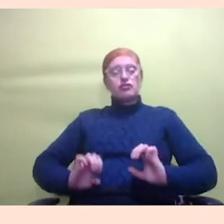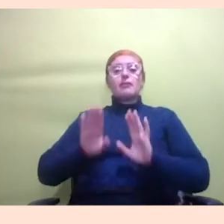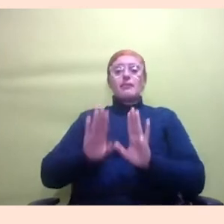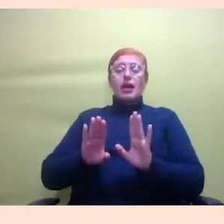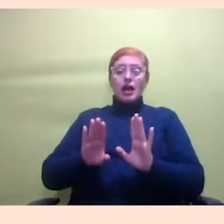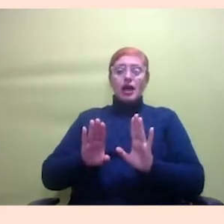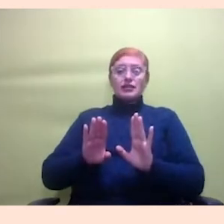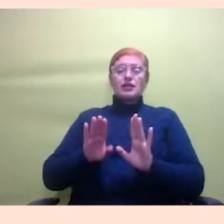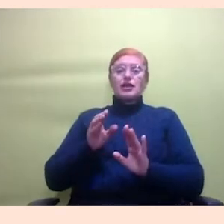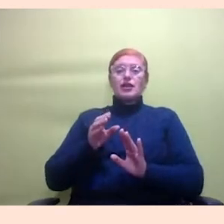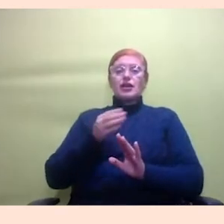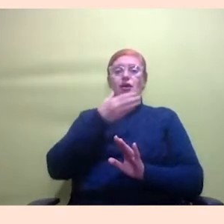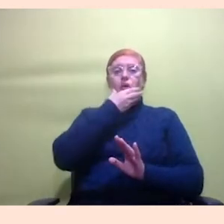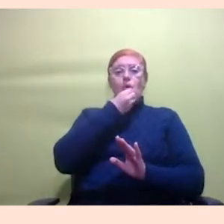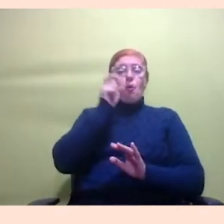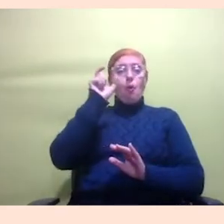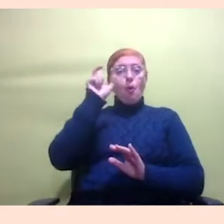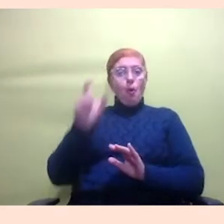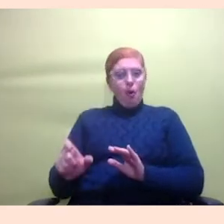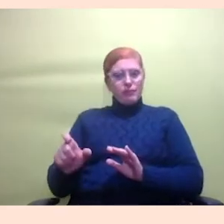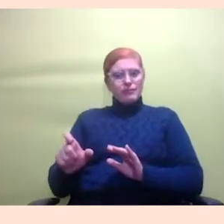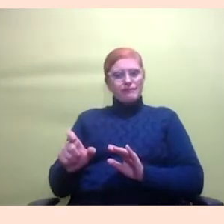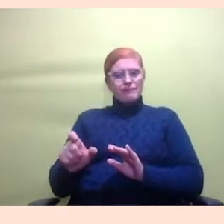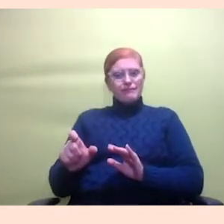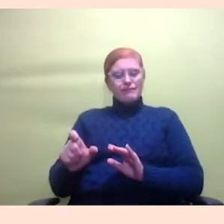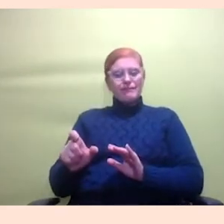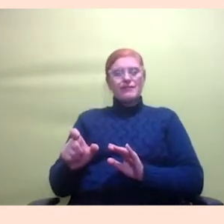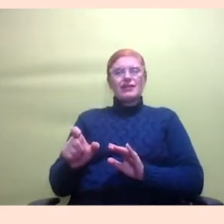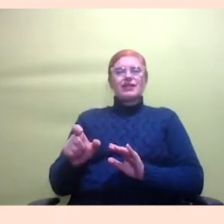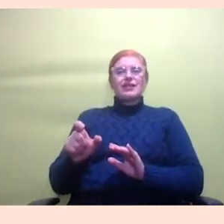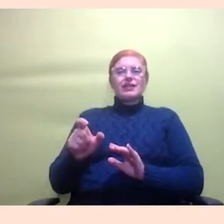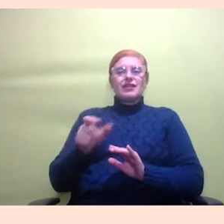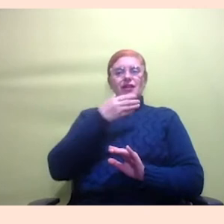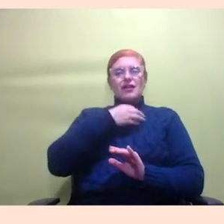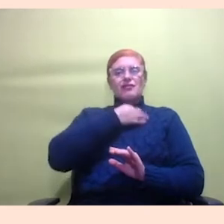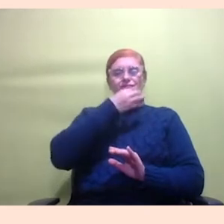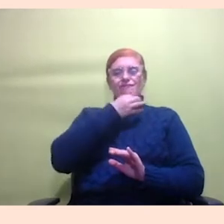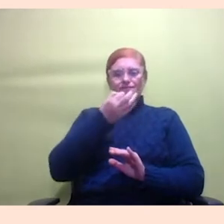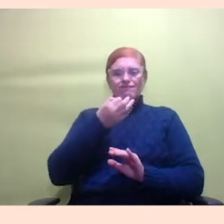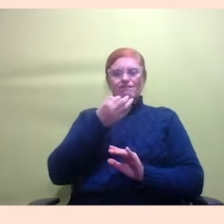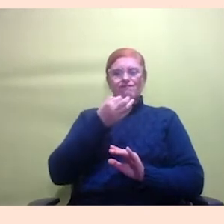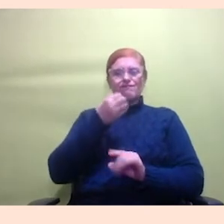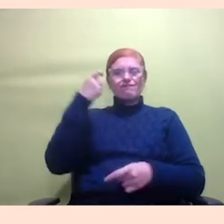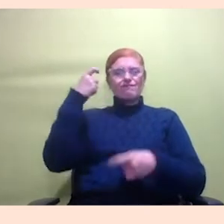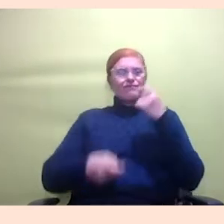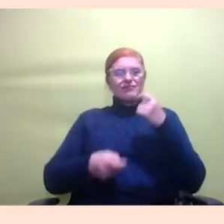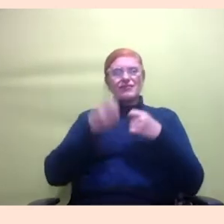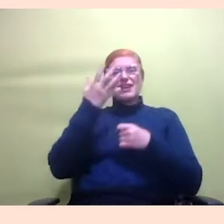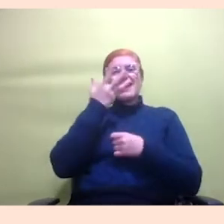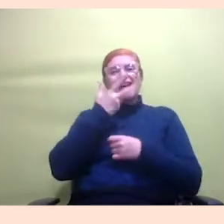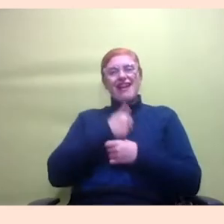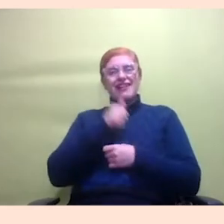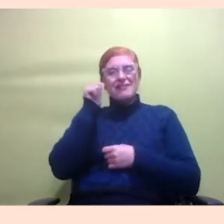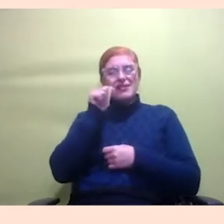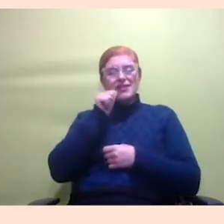é super famoso aqui na Bahia e ele abusou de várias meninas crianças, sabe? e aí, velho como é que você processa